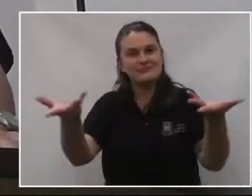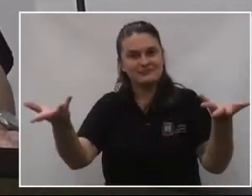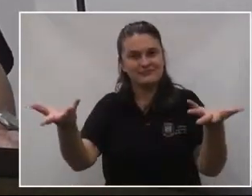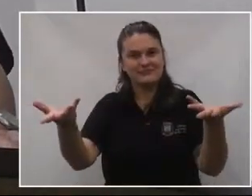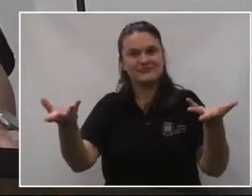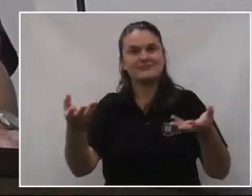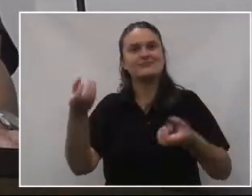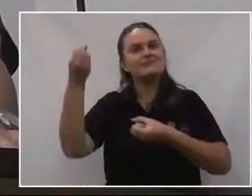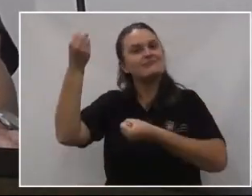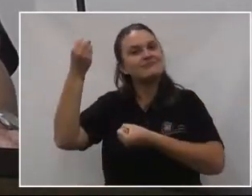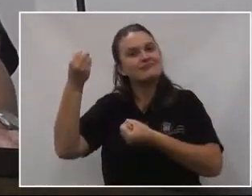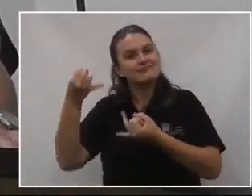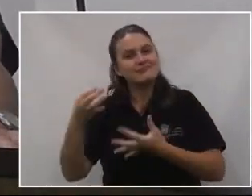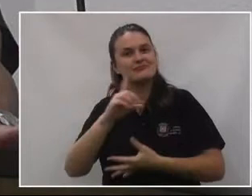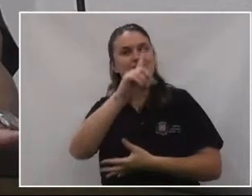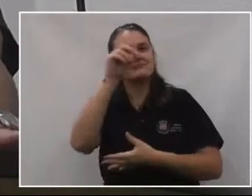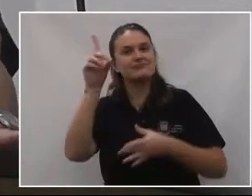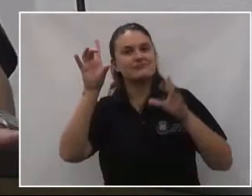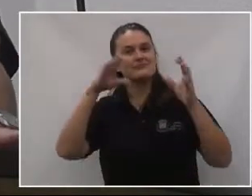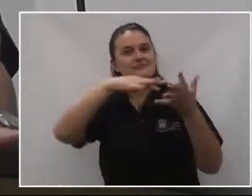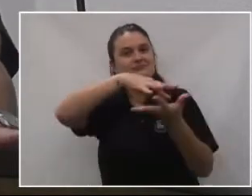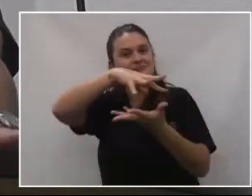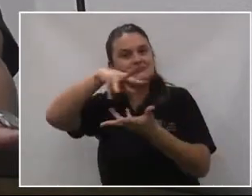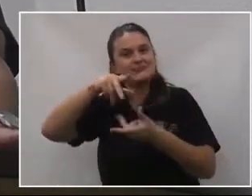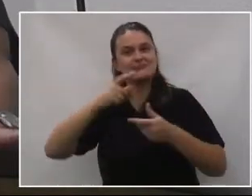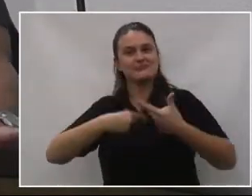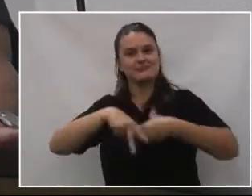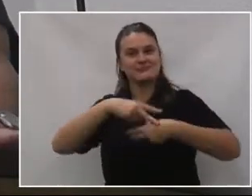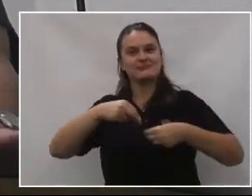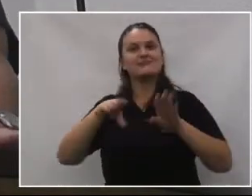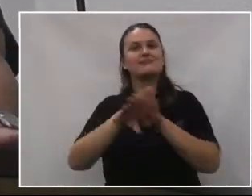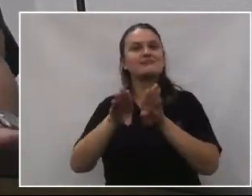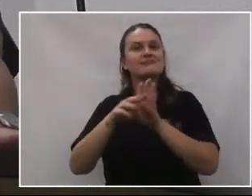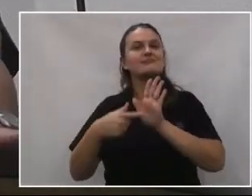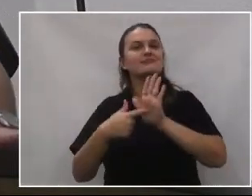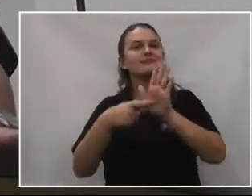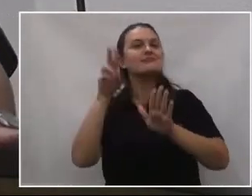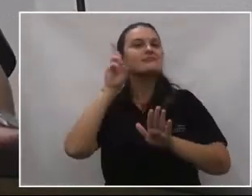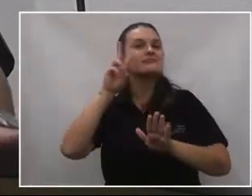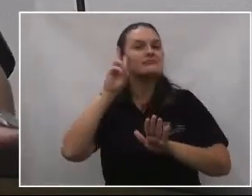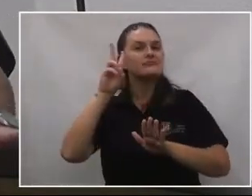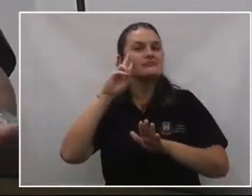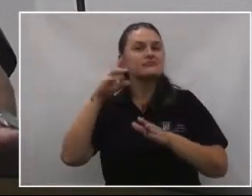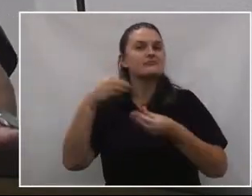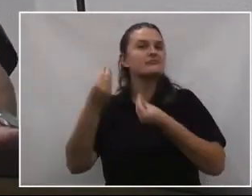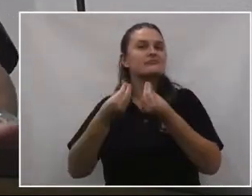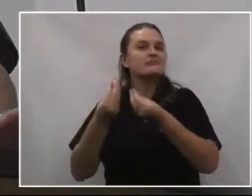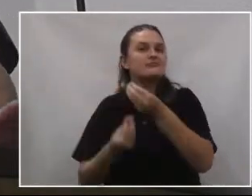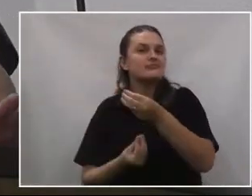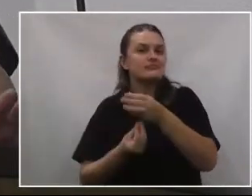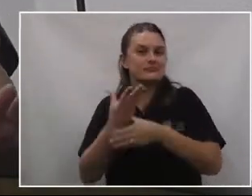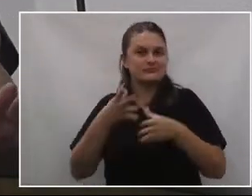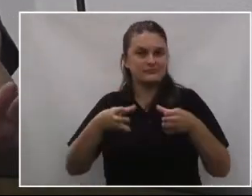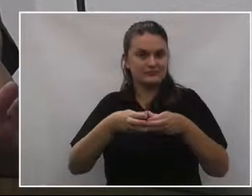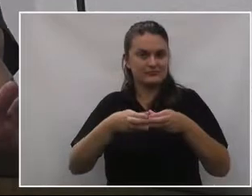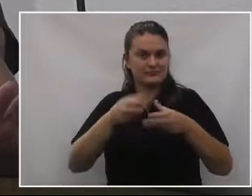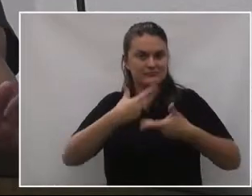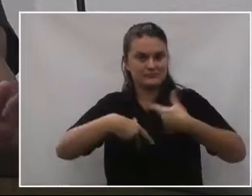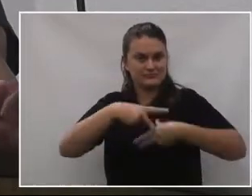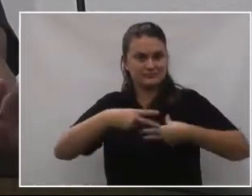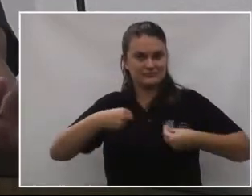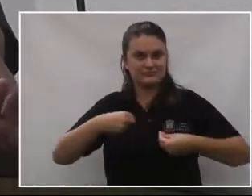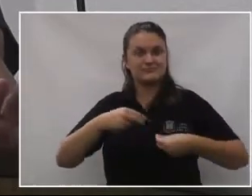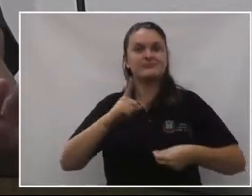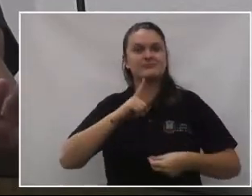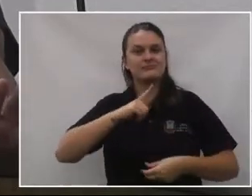o Dia Mundial do Escoteiro e também vamos apresentar um pouco da história do Grupo Escoteiro Iguaçu. E nós temos